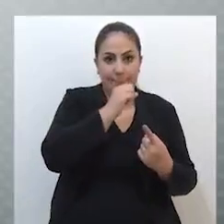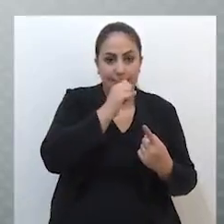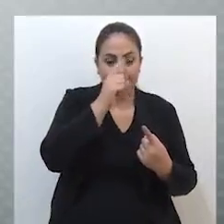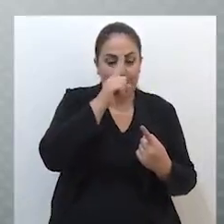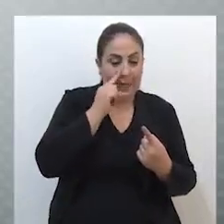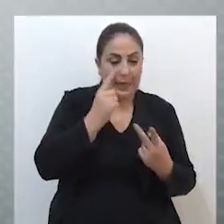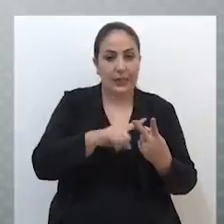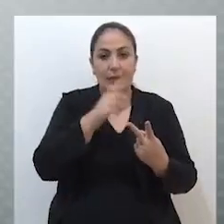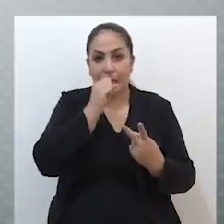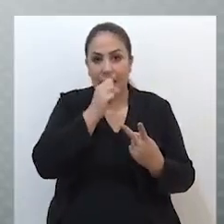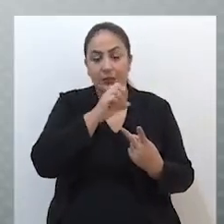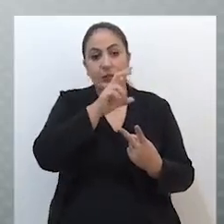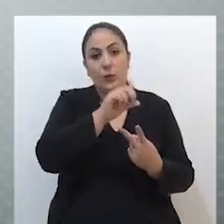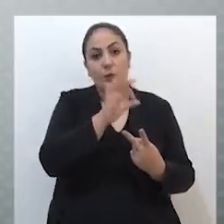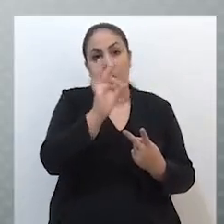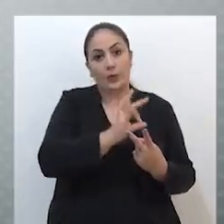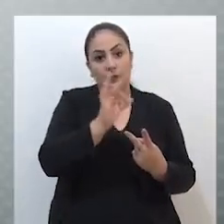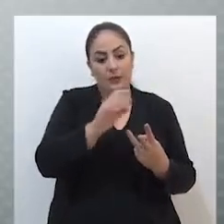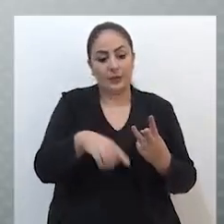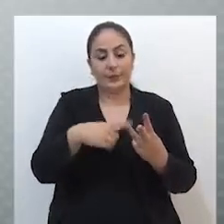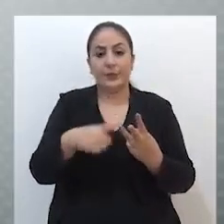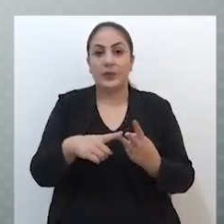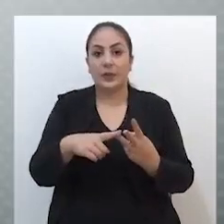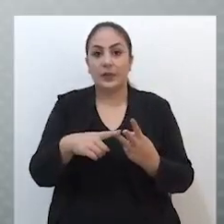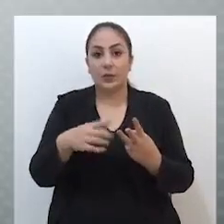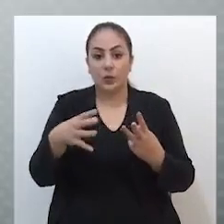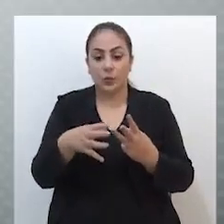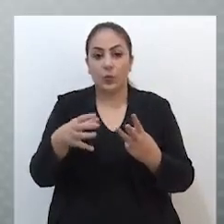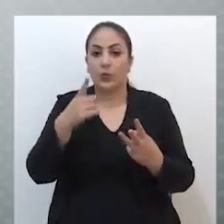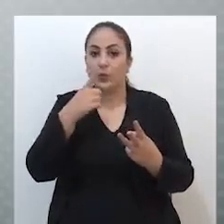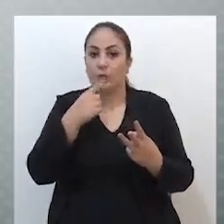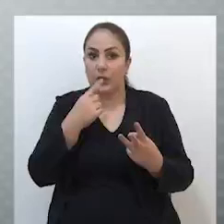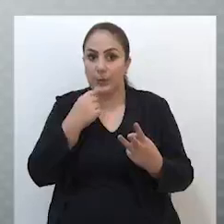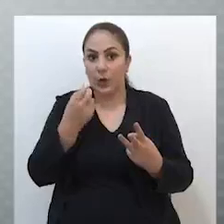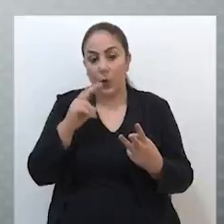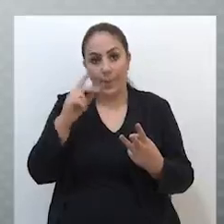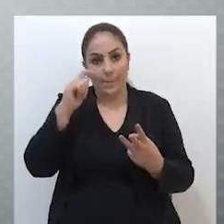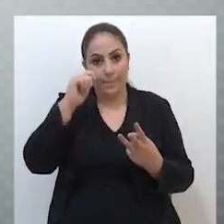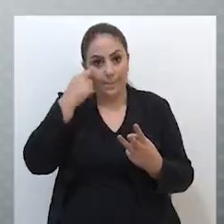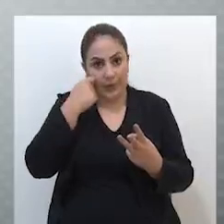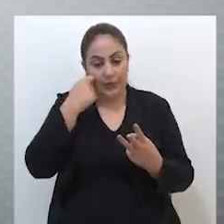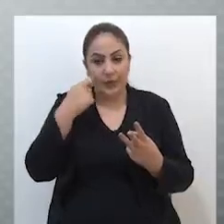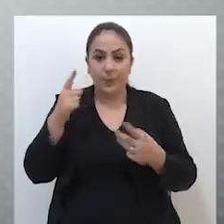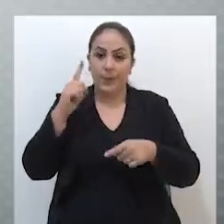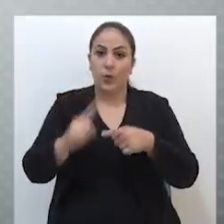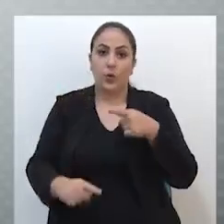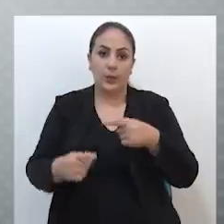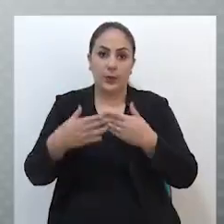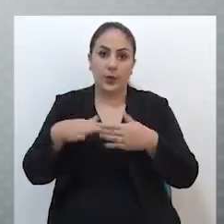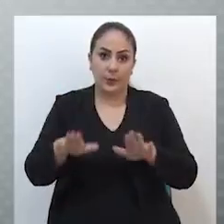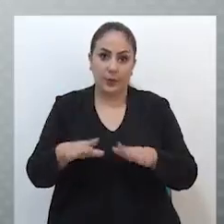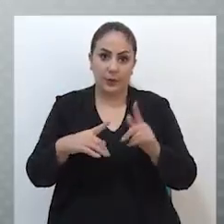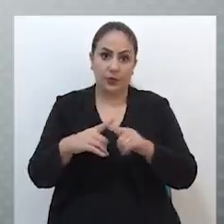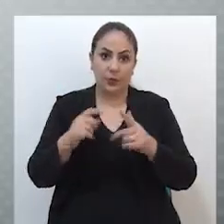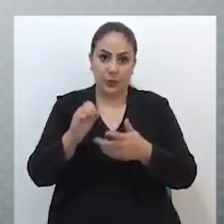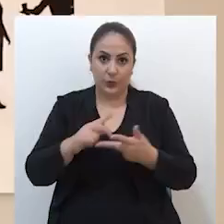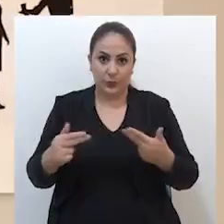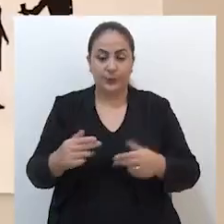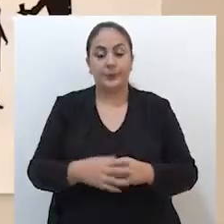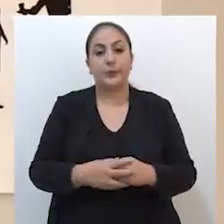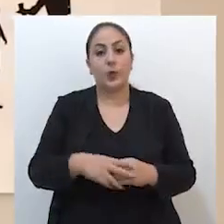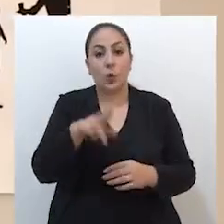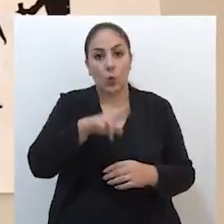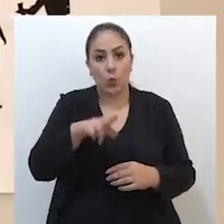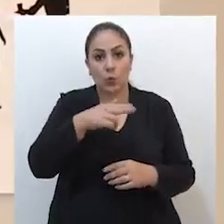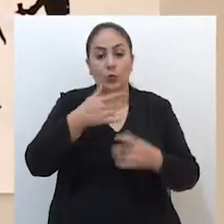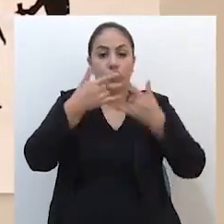e laranja deve ser de 50% do total. Na bandeira vermelha ou preta, fica proibida a abertura deste tipo de estabelecimento.